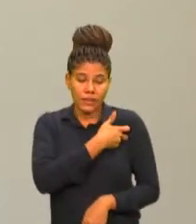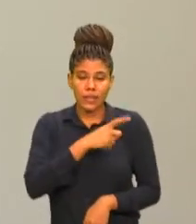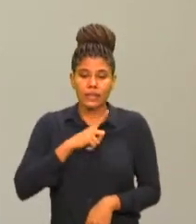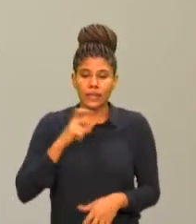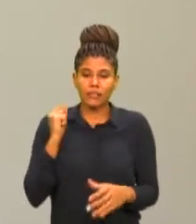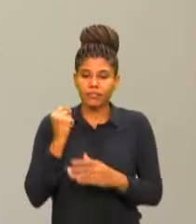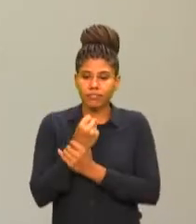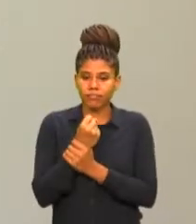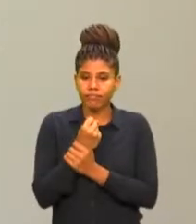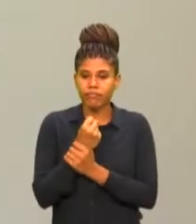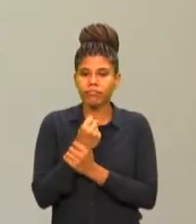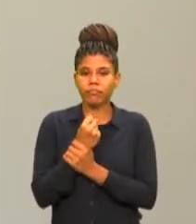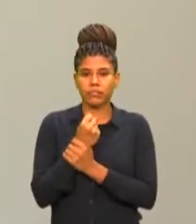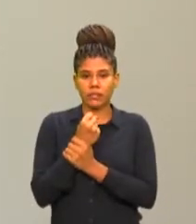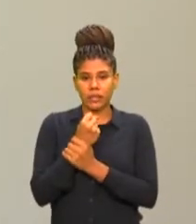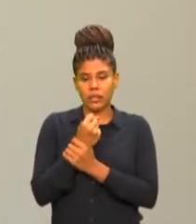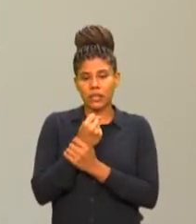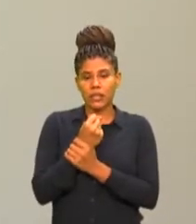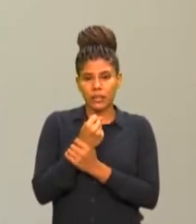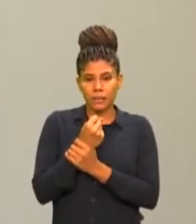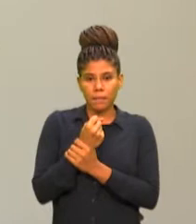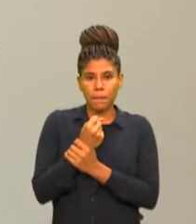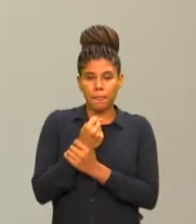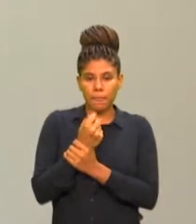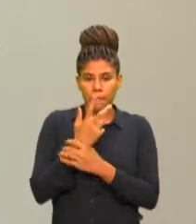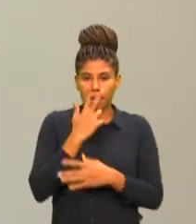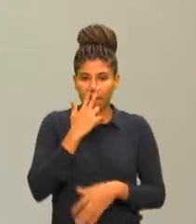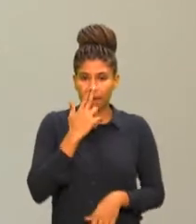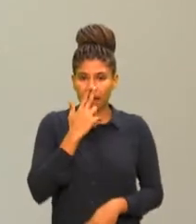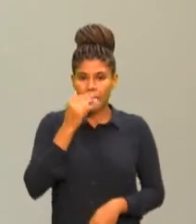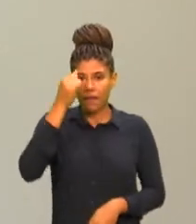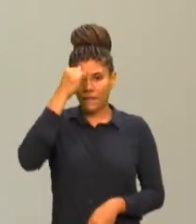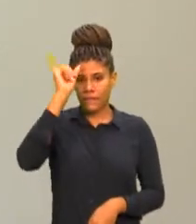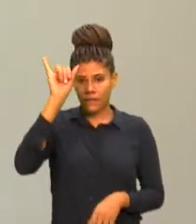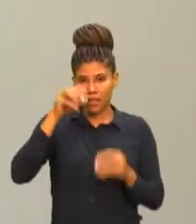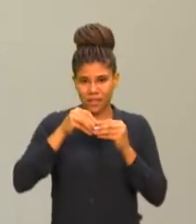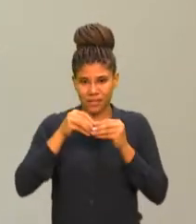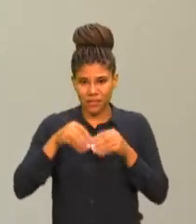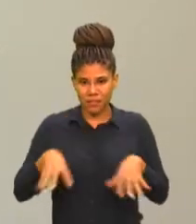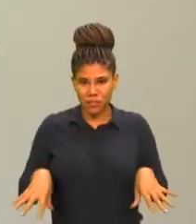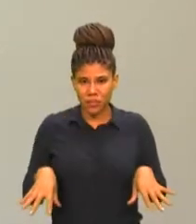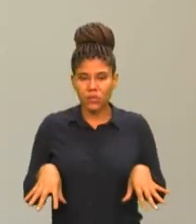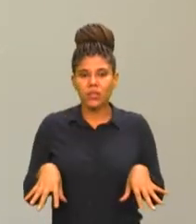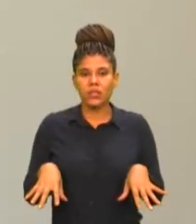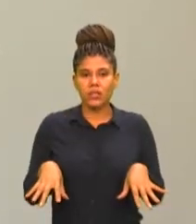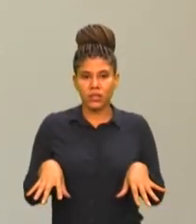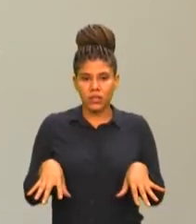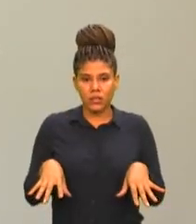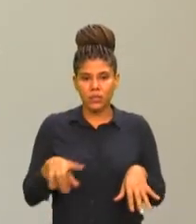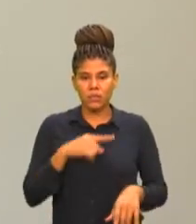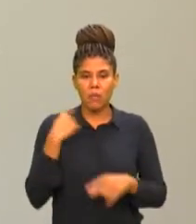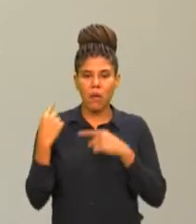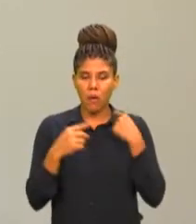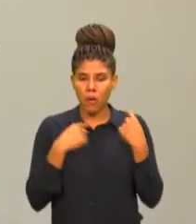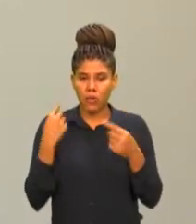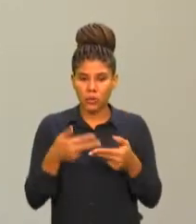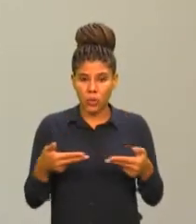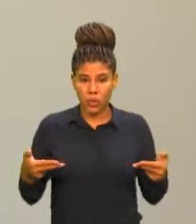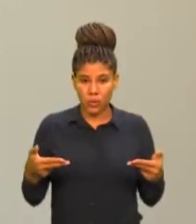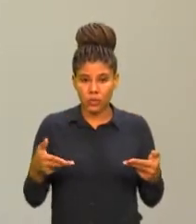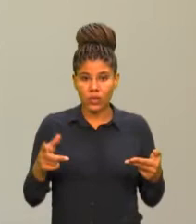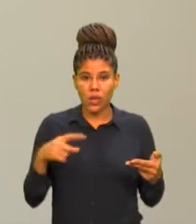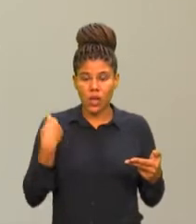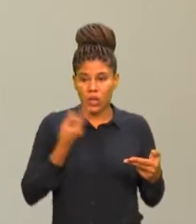desenvolver menos a doença e principalmente seus desfechos mais desfavoráveis, no caso, hospitalizações e mortes. Isso a gente tem realmente